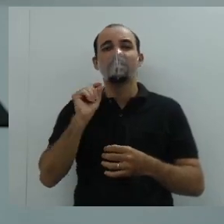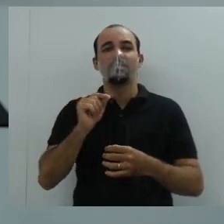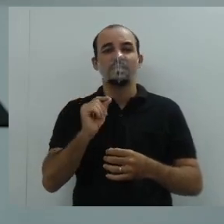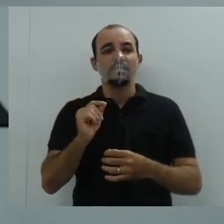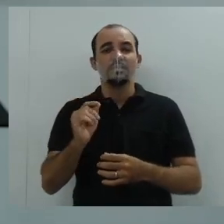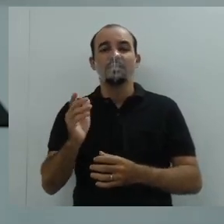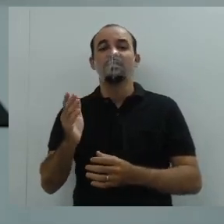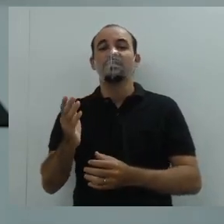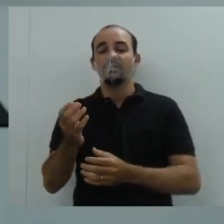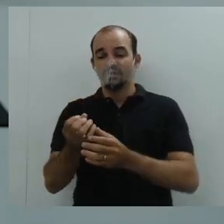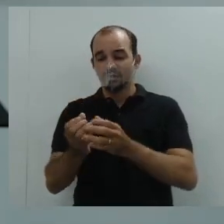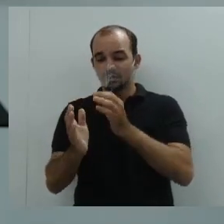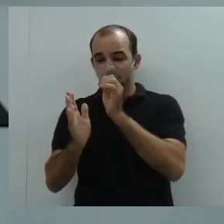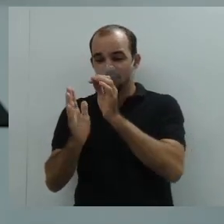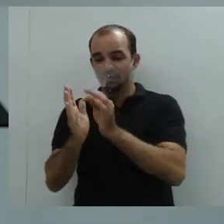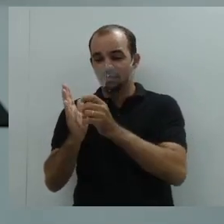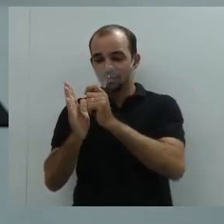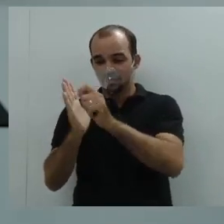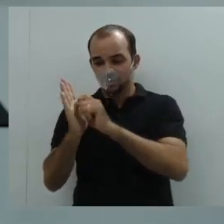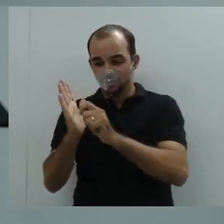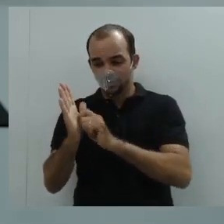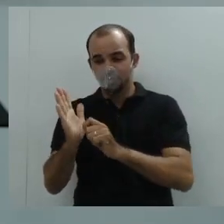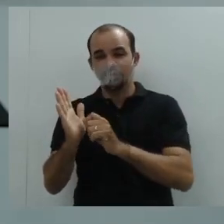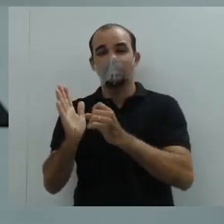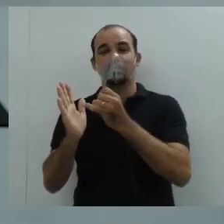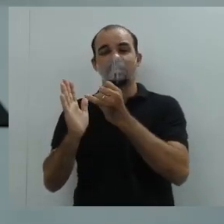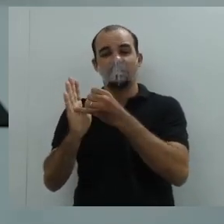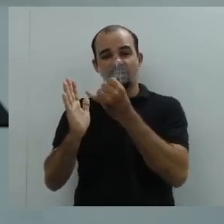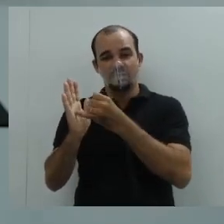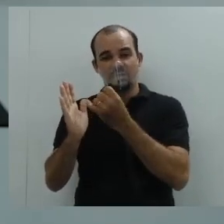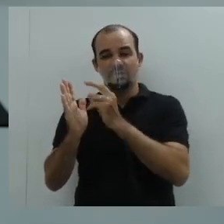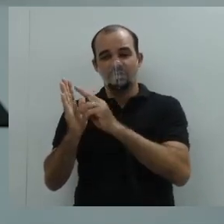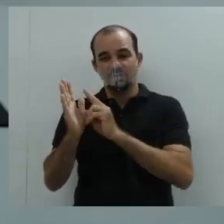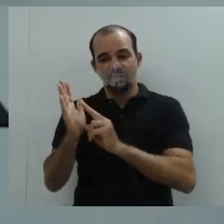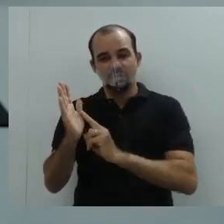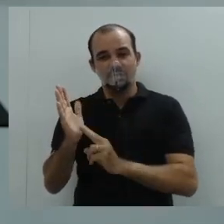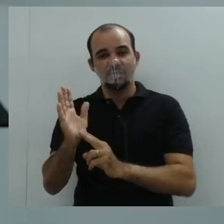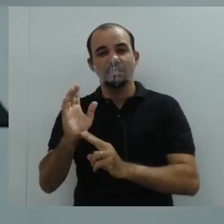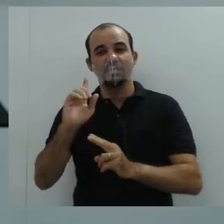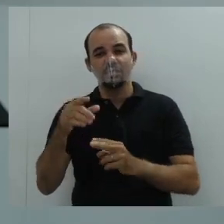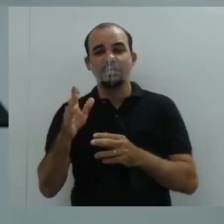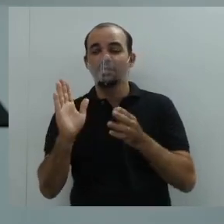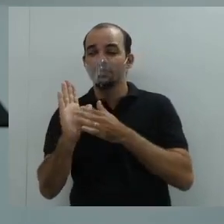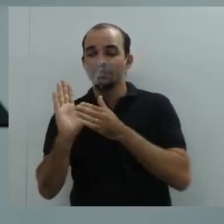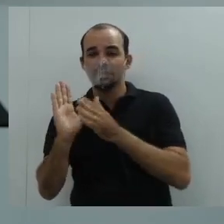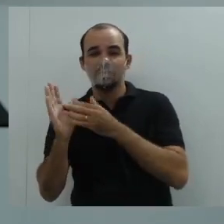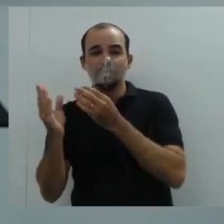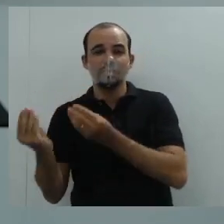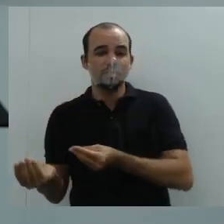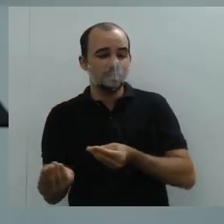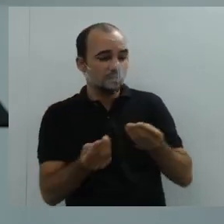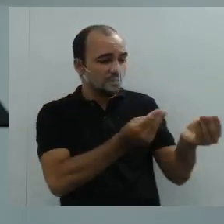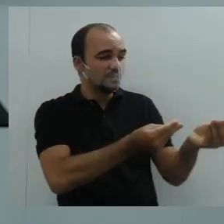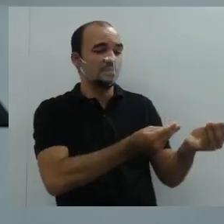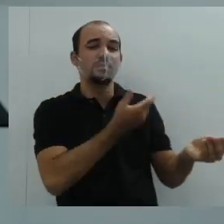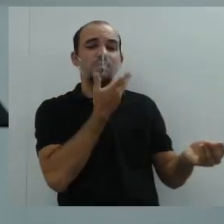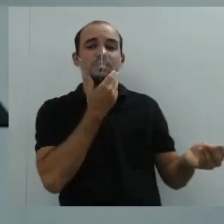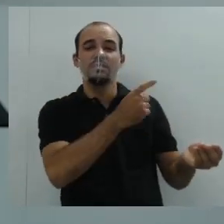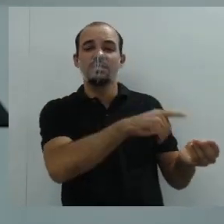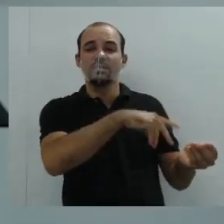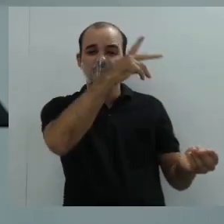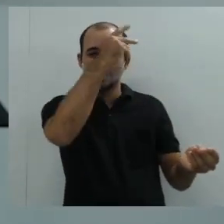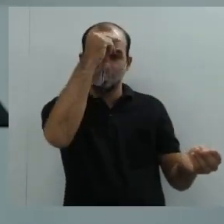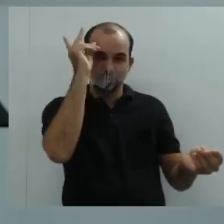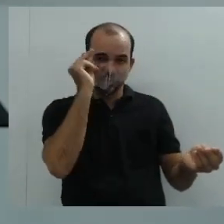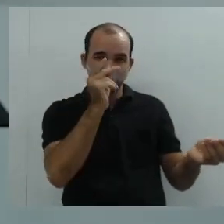ser documentada. Então eu preciso, tanto essa como qualquer outra produção textual, eu preciso atender as